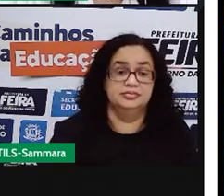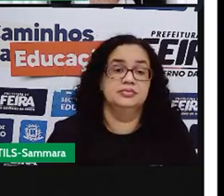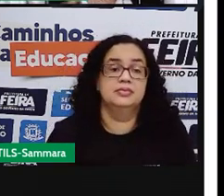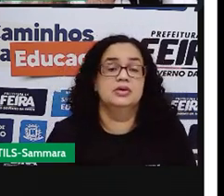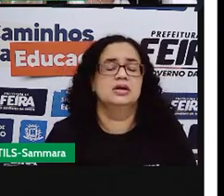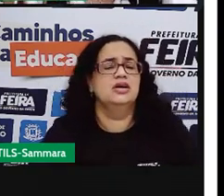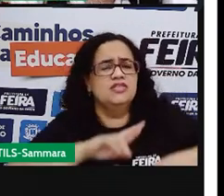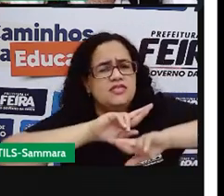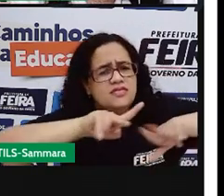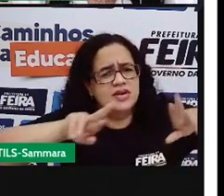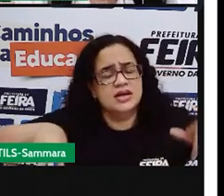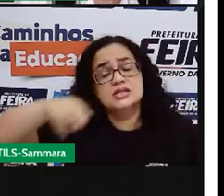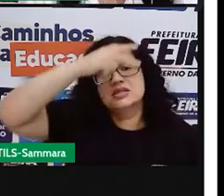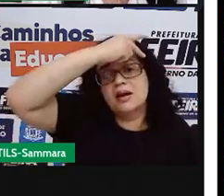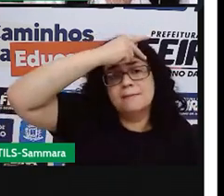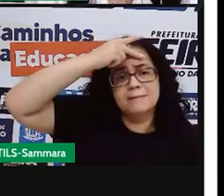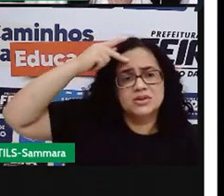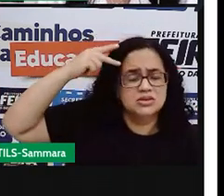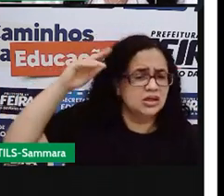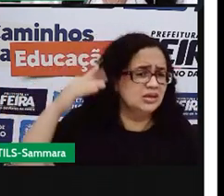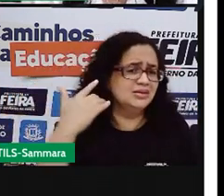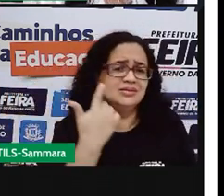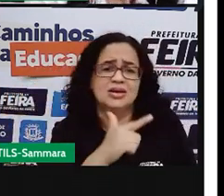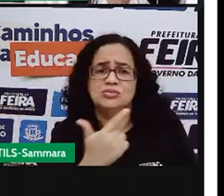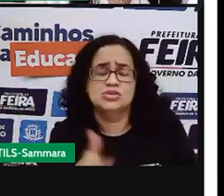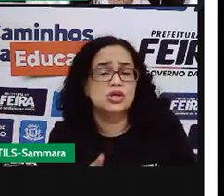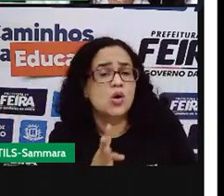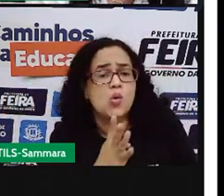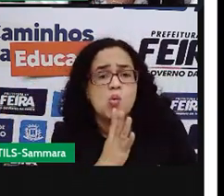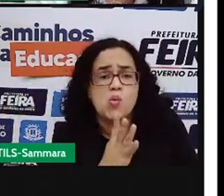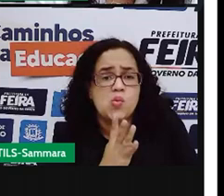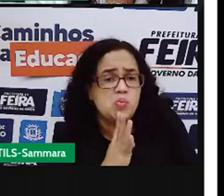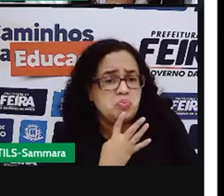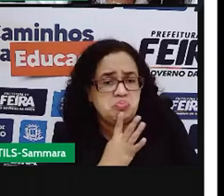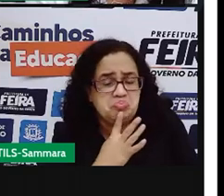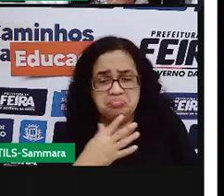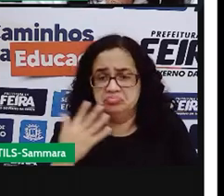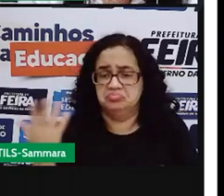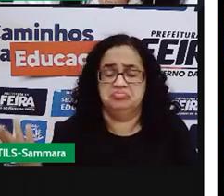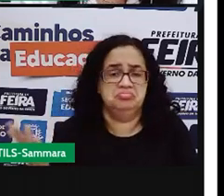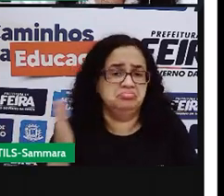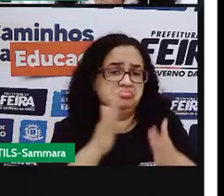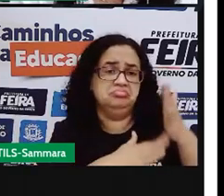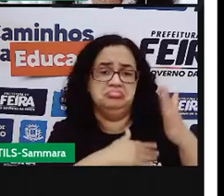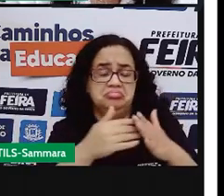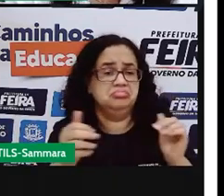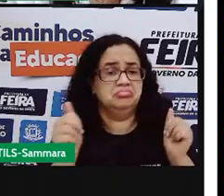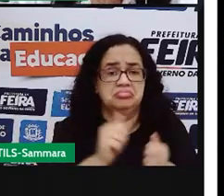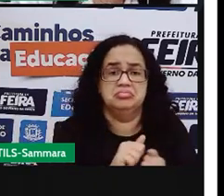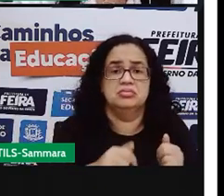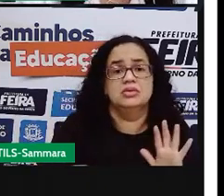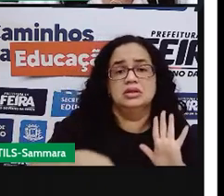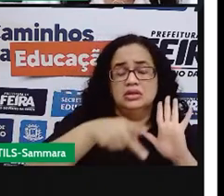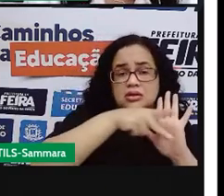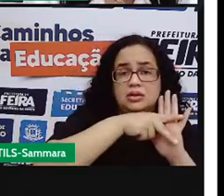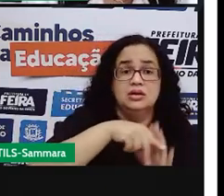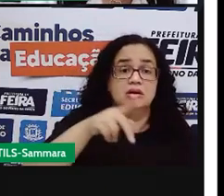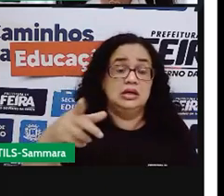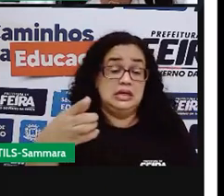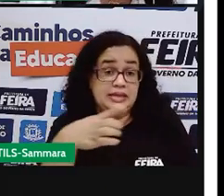Muitas pessoas que nem tinham conhecimento das obras dele, passaram a